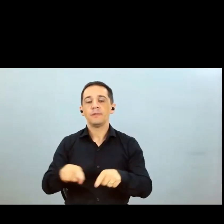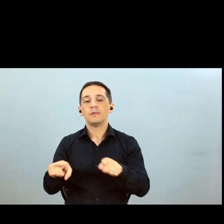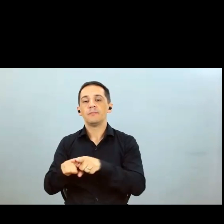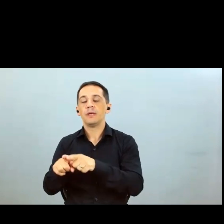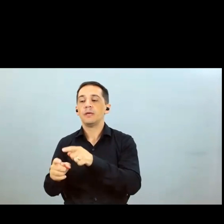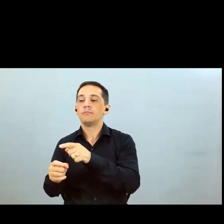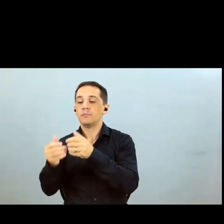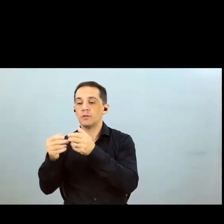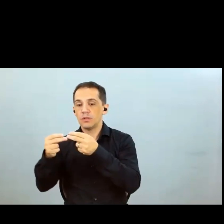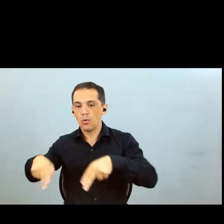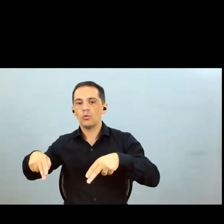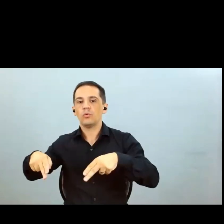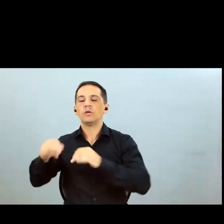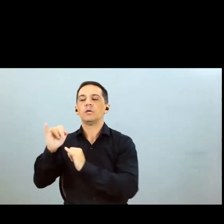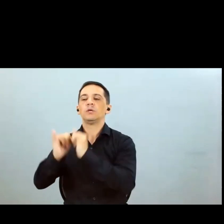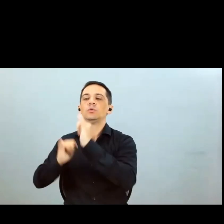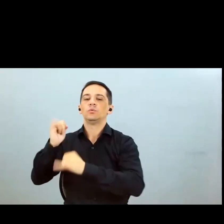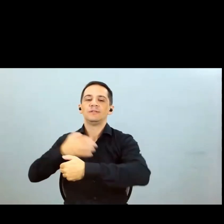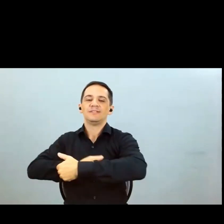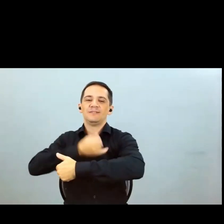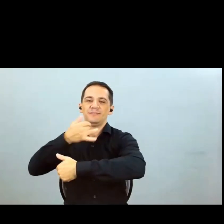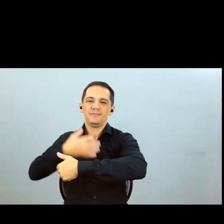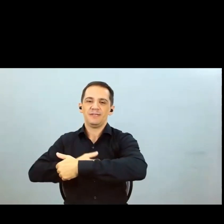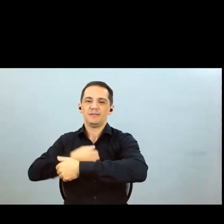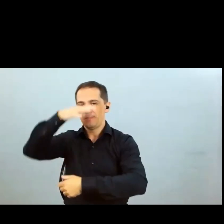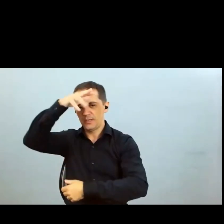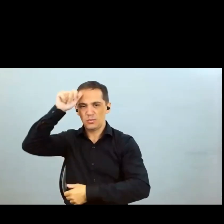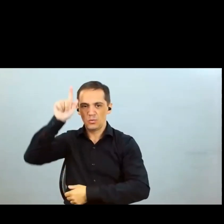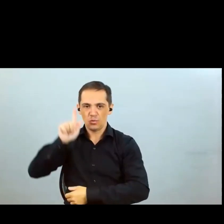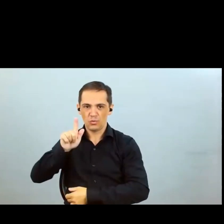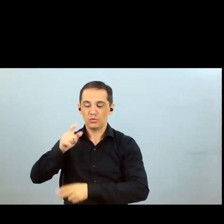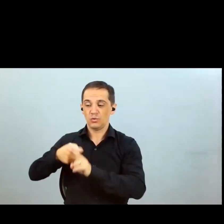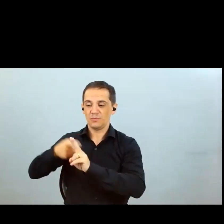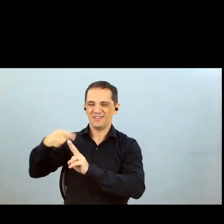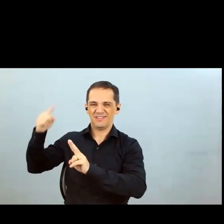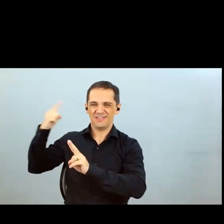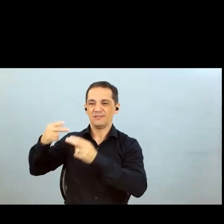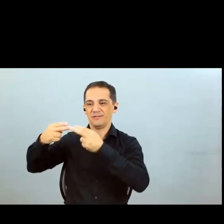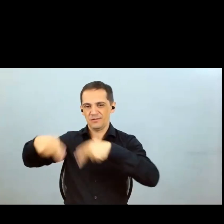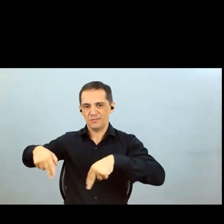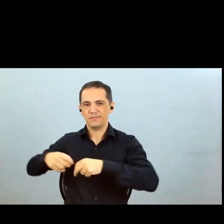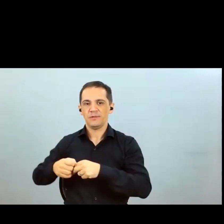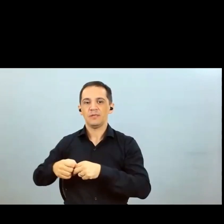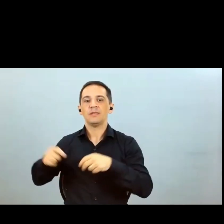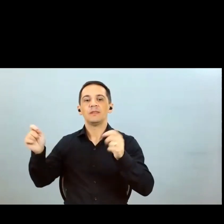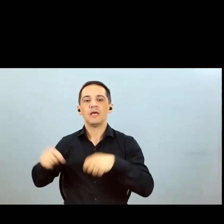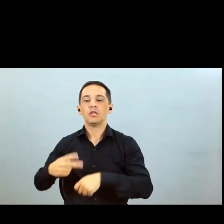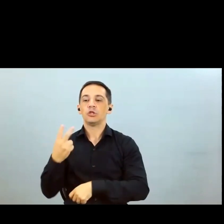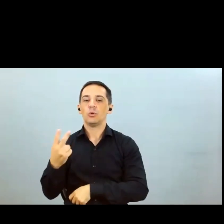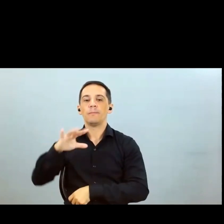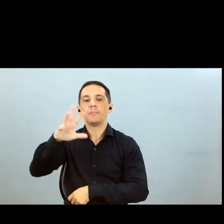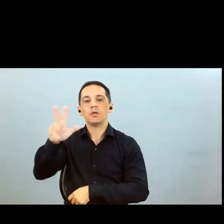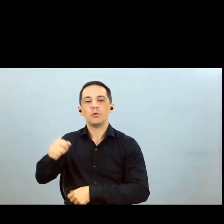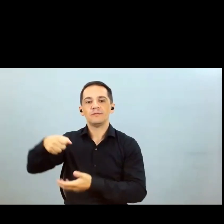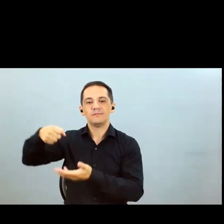Grosso agora há dois meses atrás e isso nos permite chegar a 2 milhões de sacos de sementes de soja nos próximos anos semente de